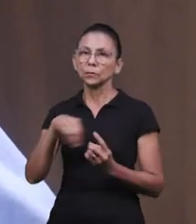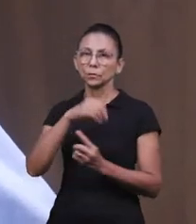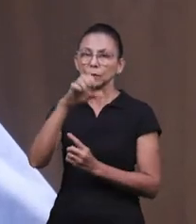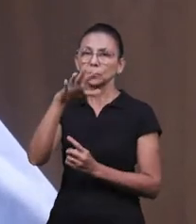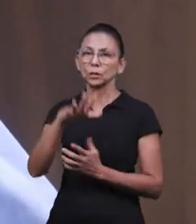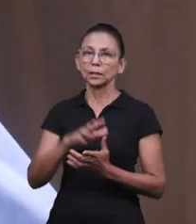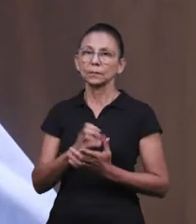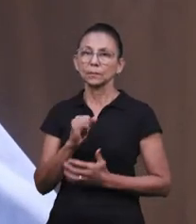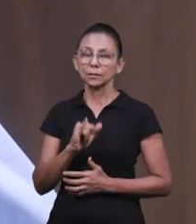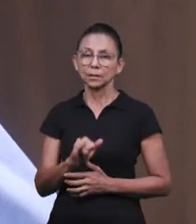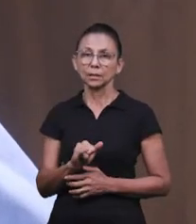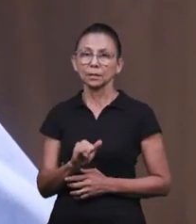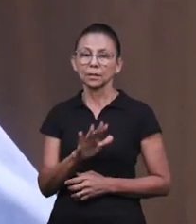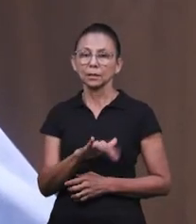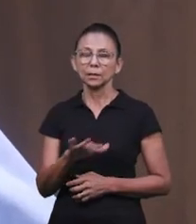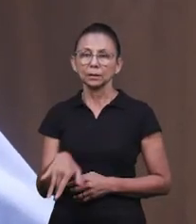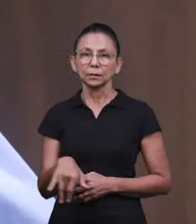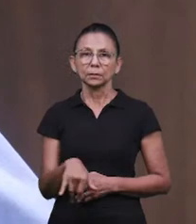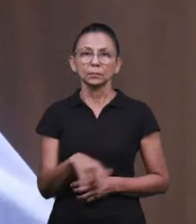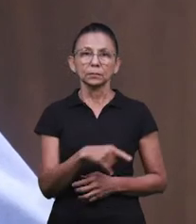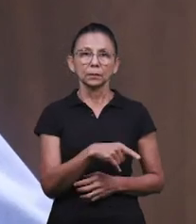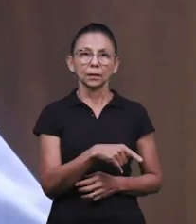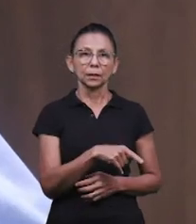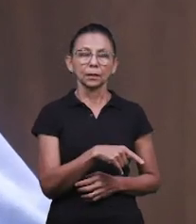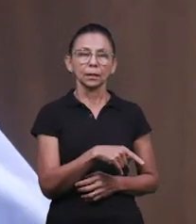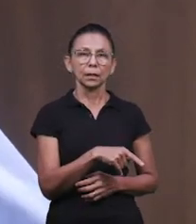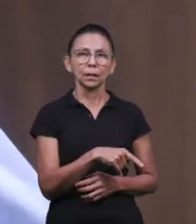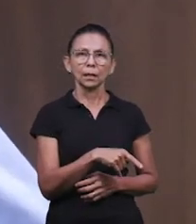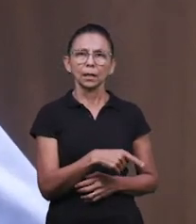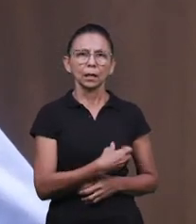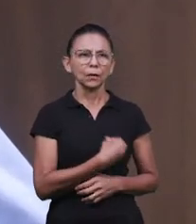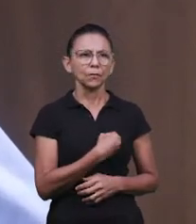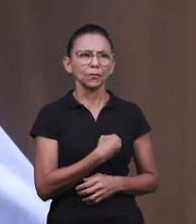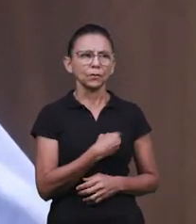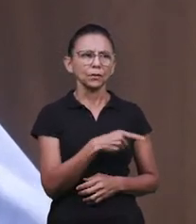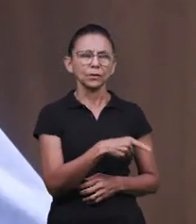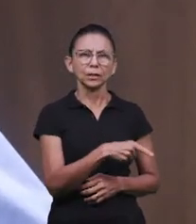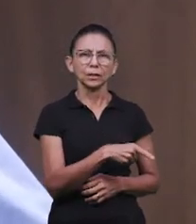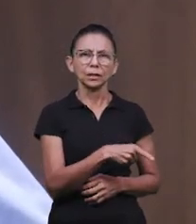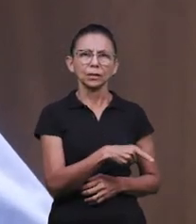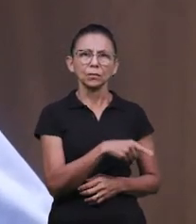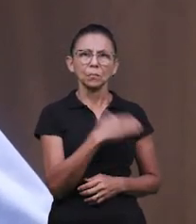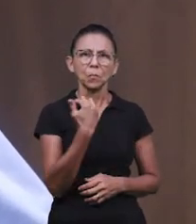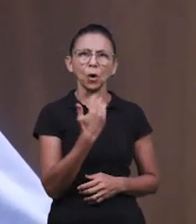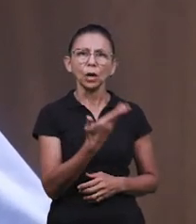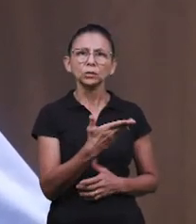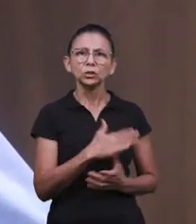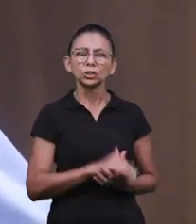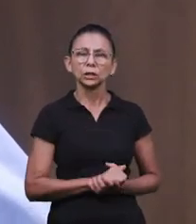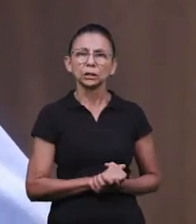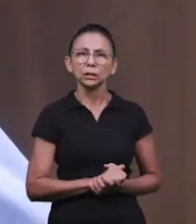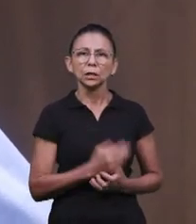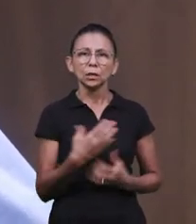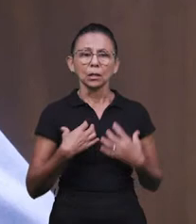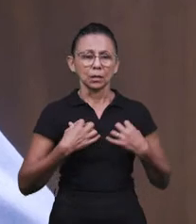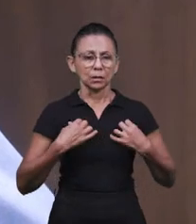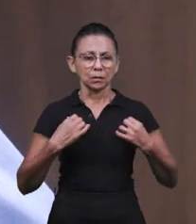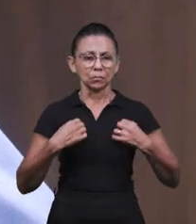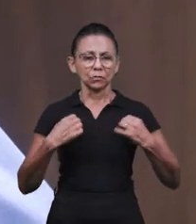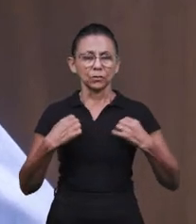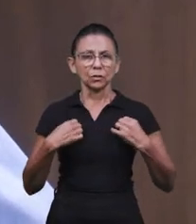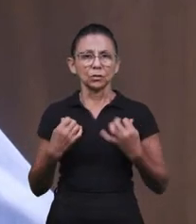Se a criança se veste da morte, ela perde a característica da vida. E nós não podemos deixar as nossas crianças